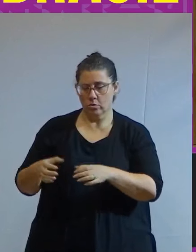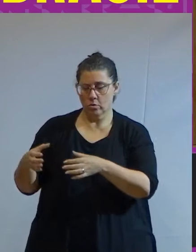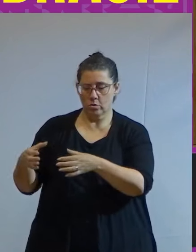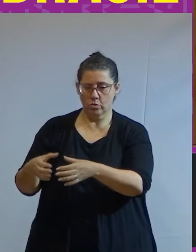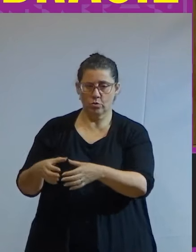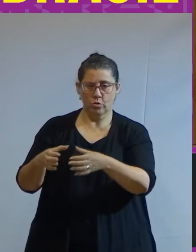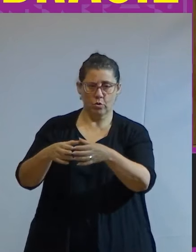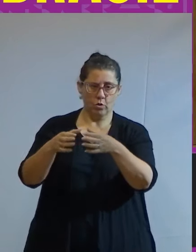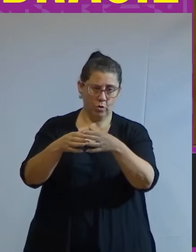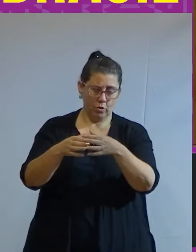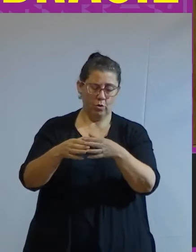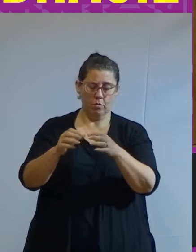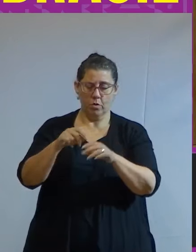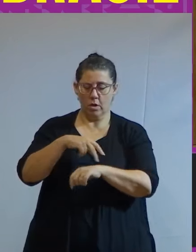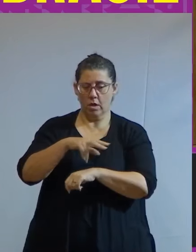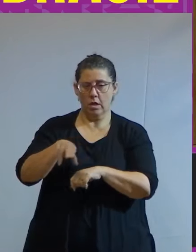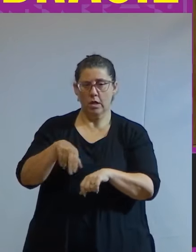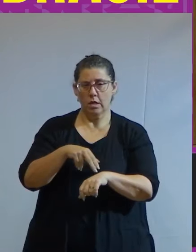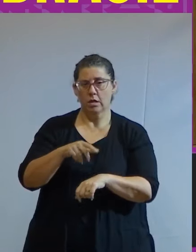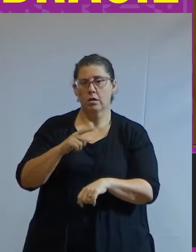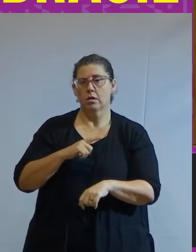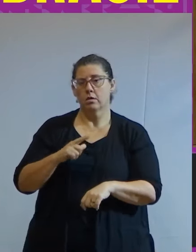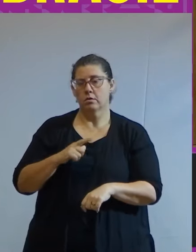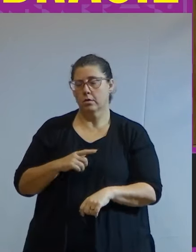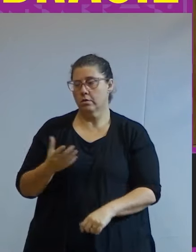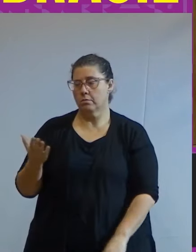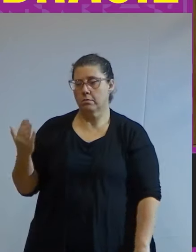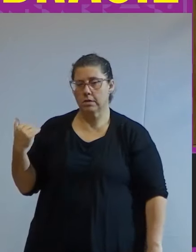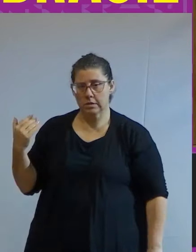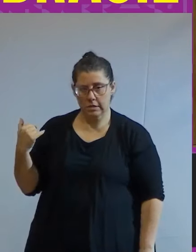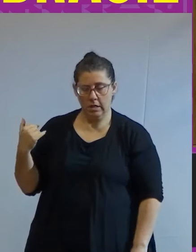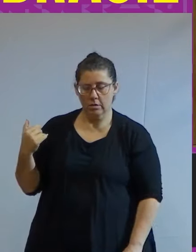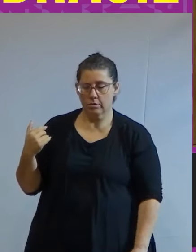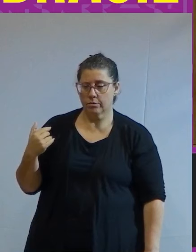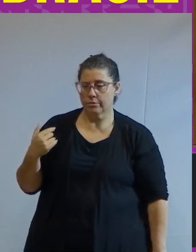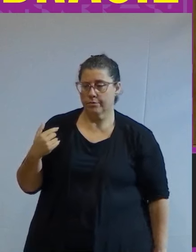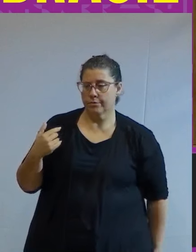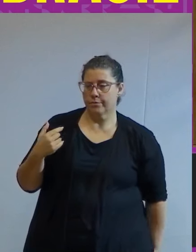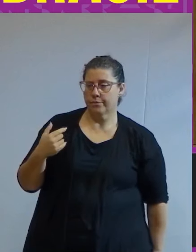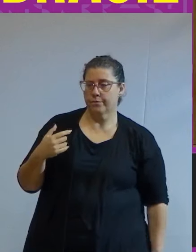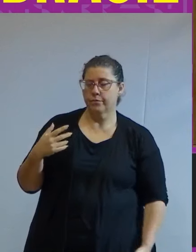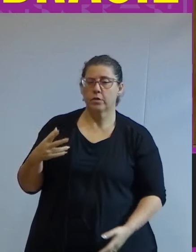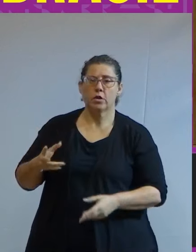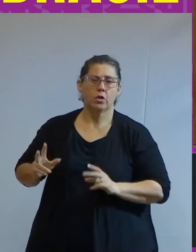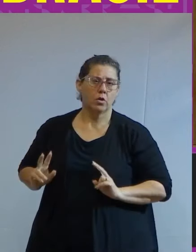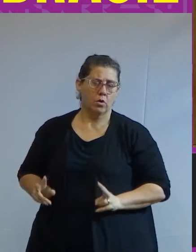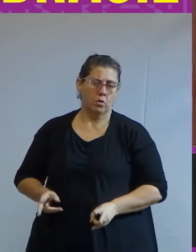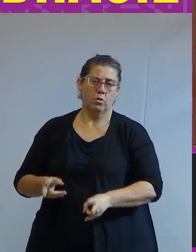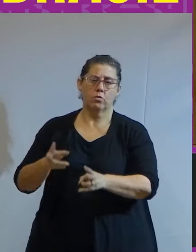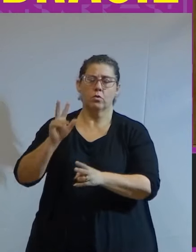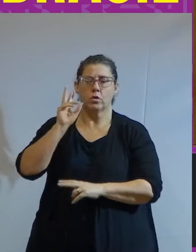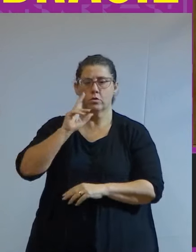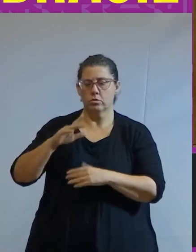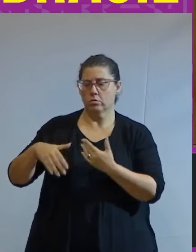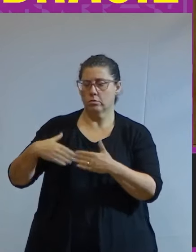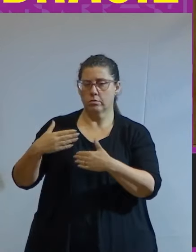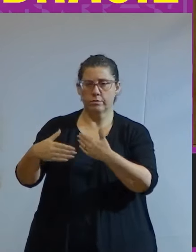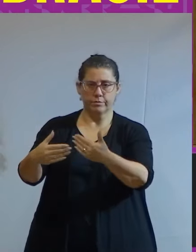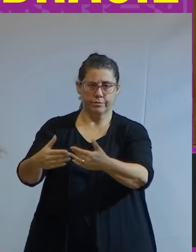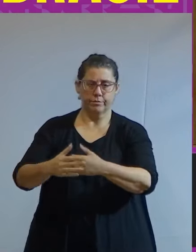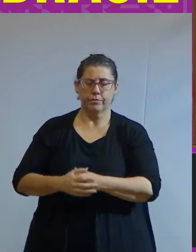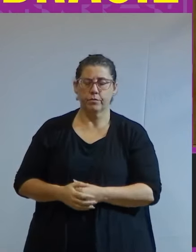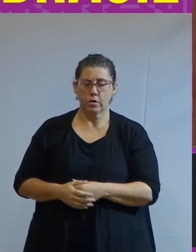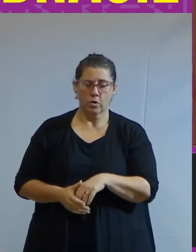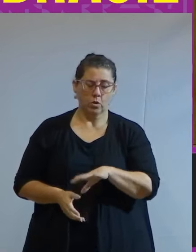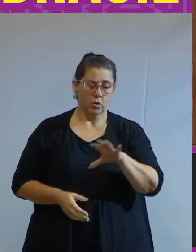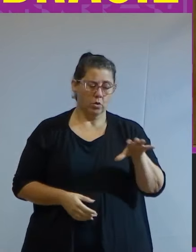que a nação brasileira teria herdado de seu passado colonial e que persistir a história fora a saber de